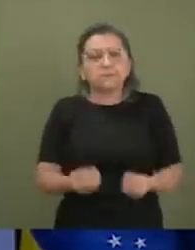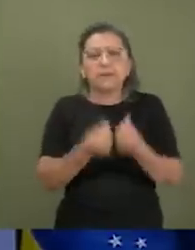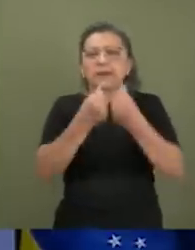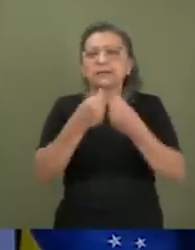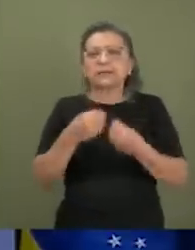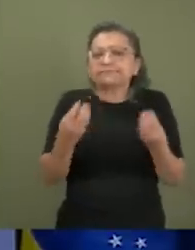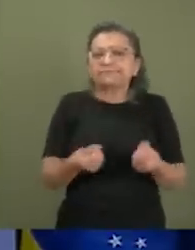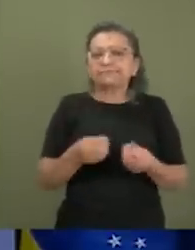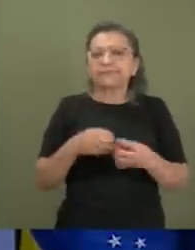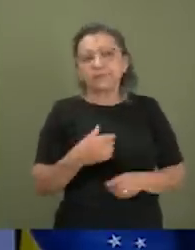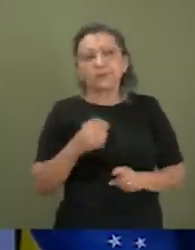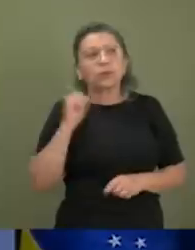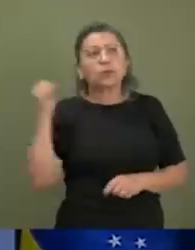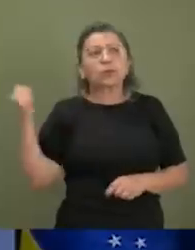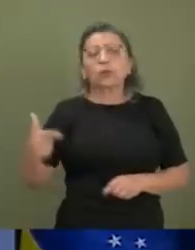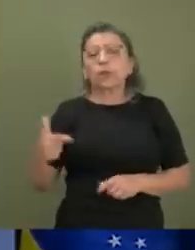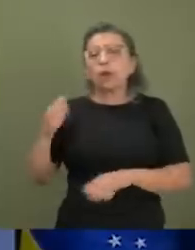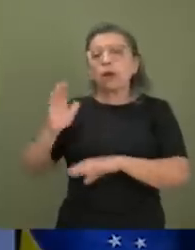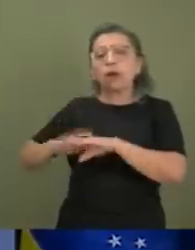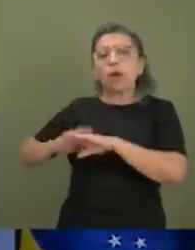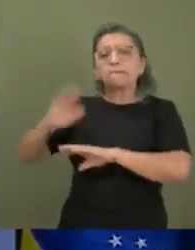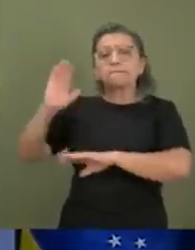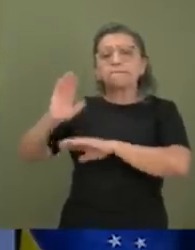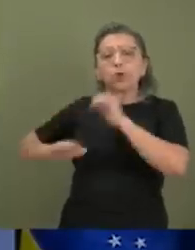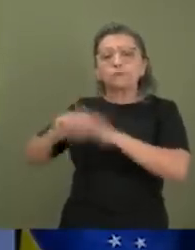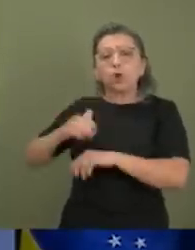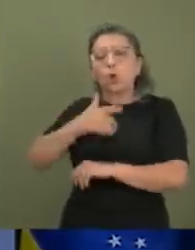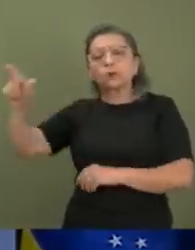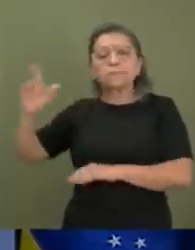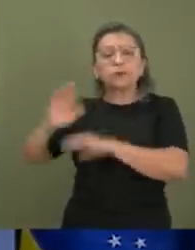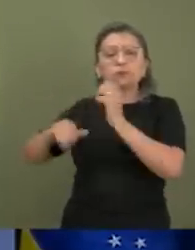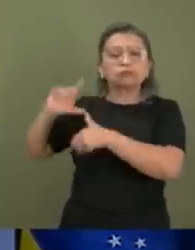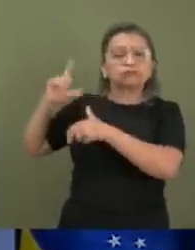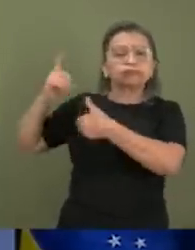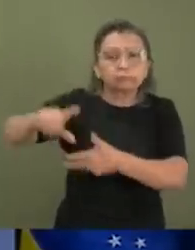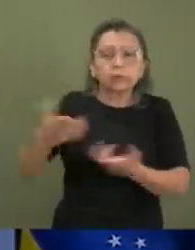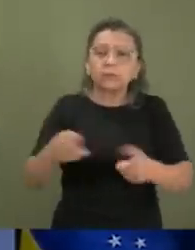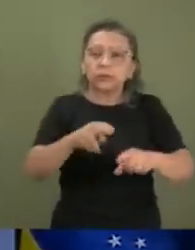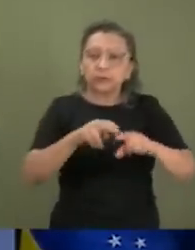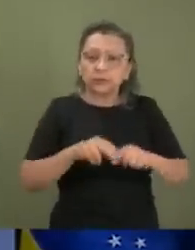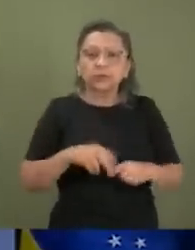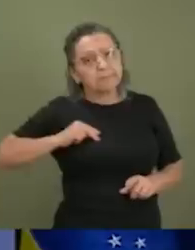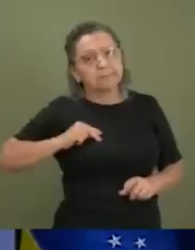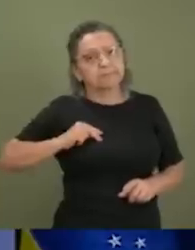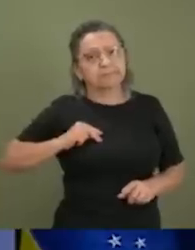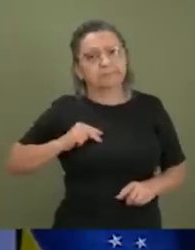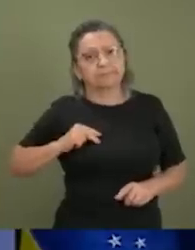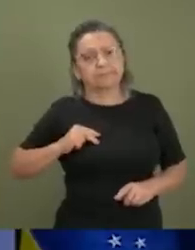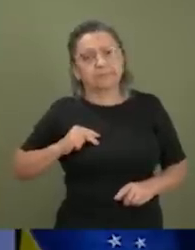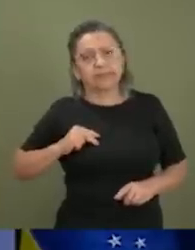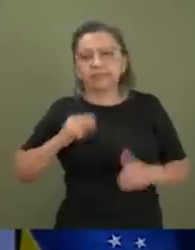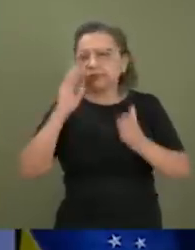coisa muito mais líquida do que uma profissão ou outras profissões tradicionais. E que, portanto, merecem uma